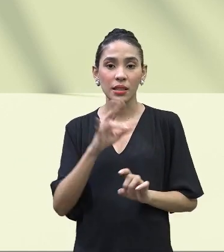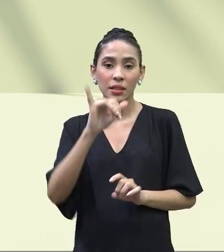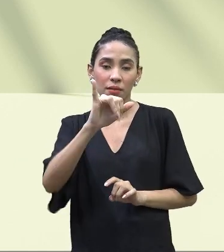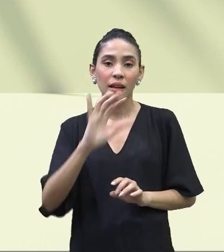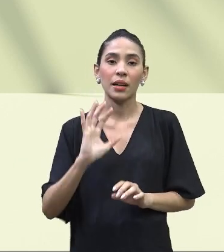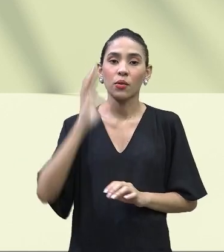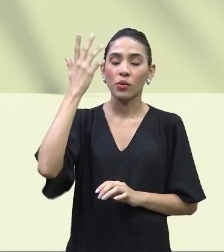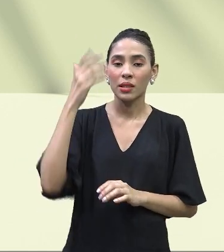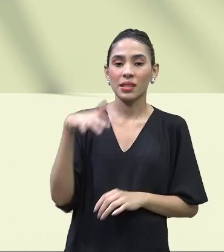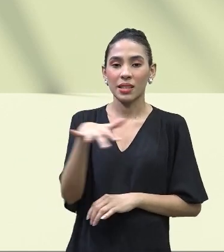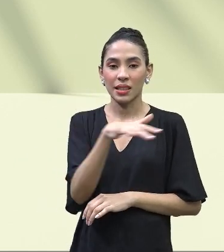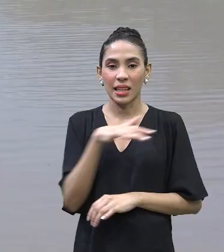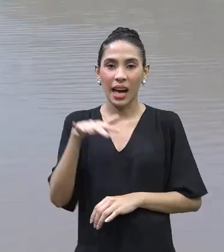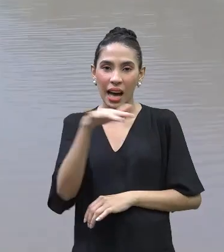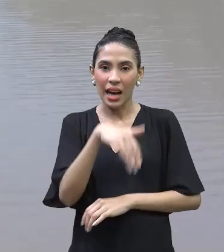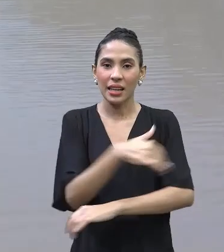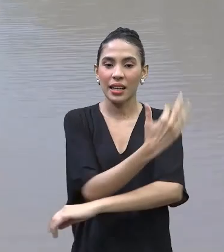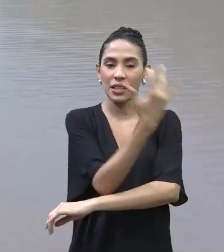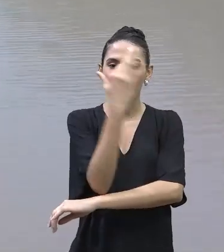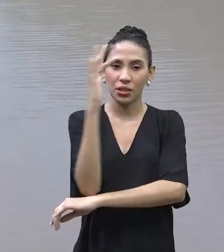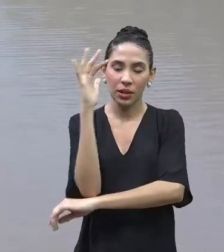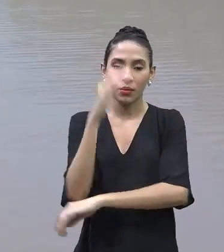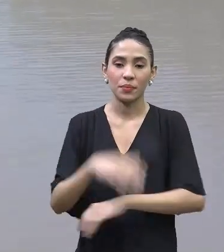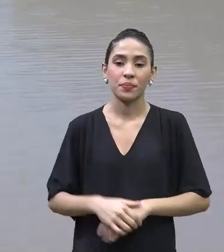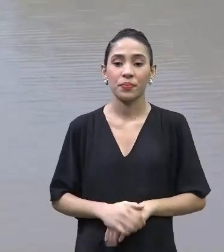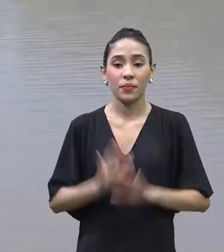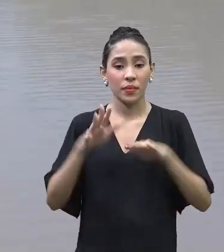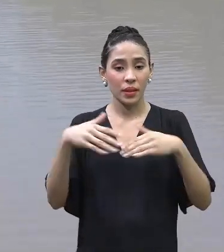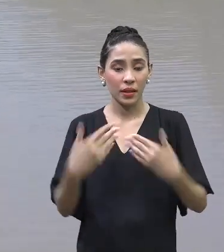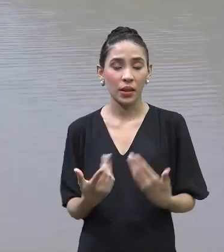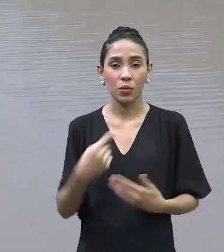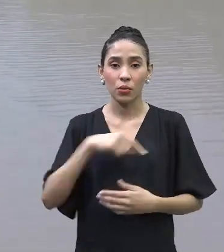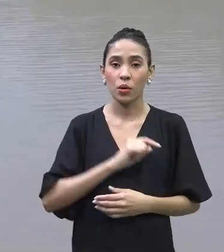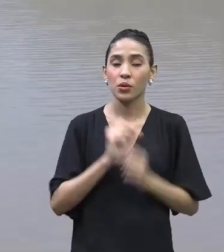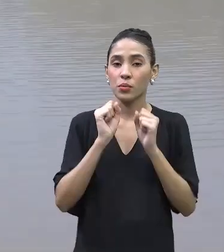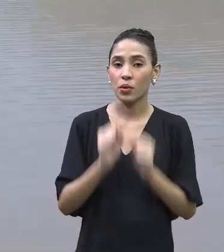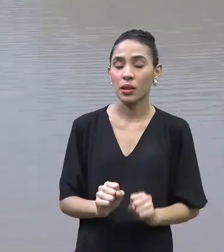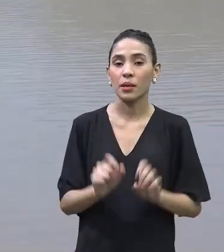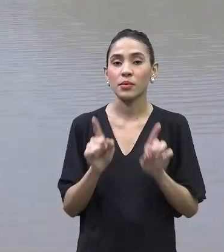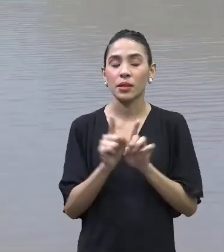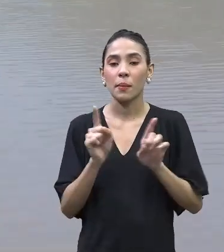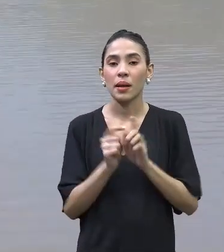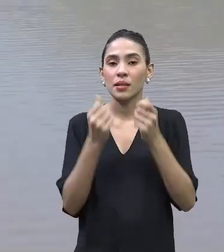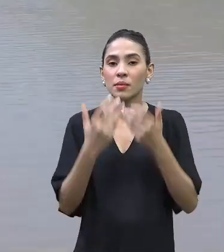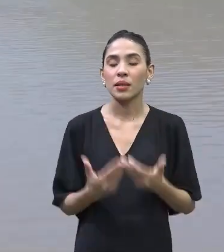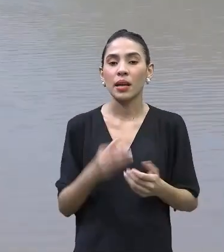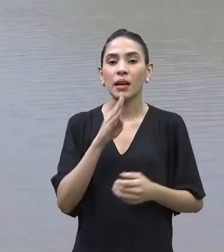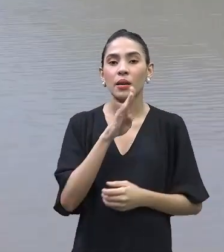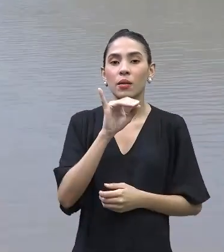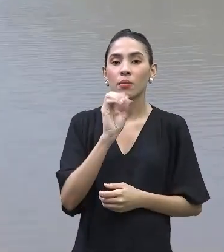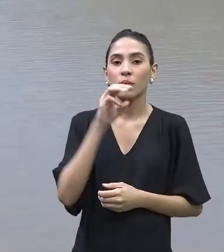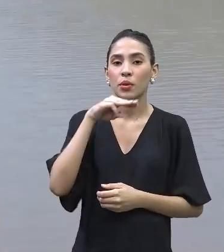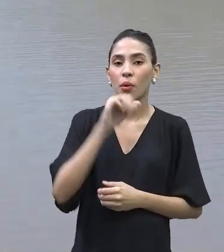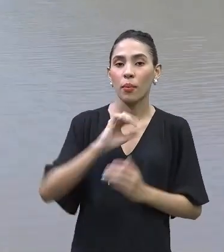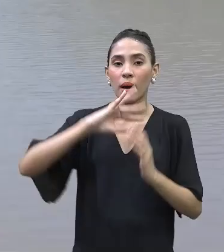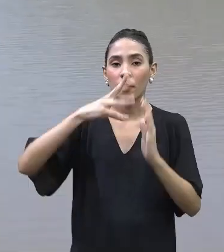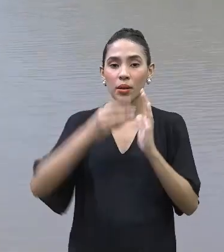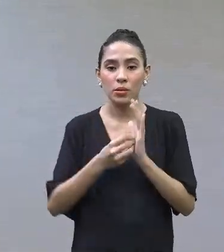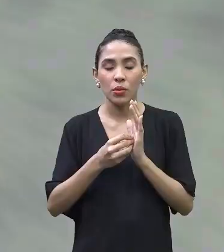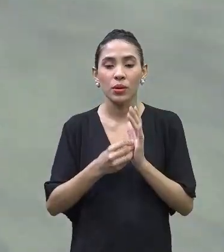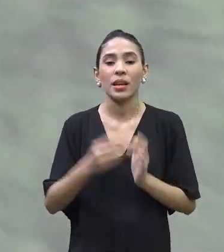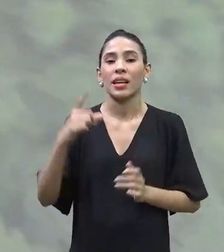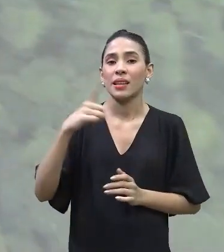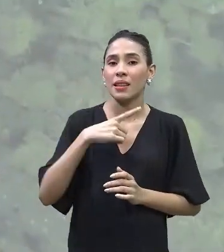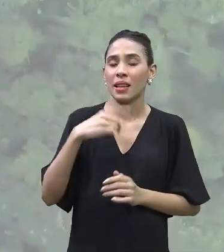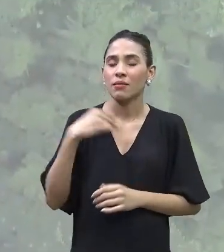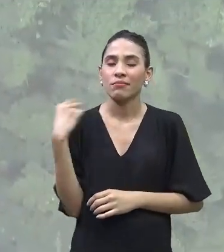sobre esta biodiversidade. Então, nós podemos falar ali sobre o bioma Amazônia, por exemplo. Nós temos uma